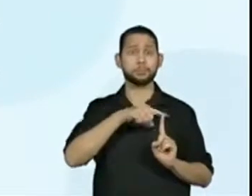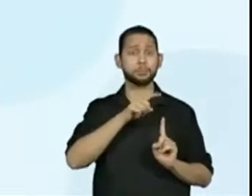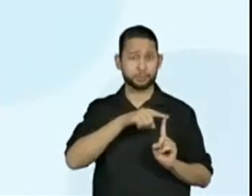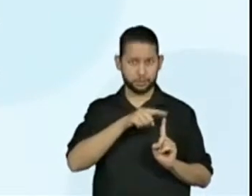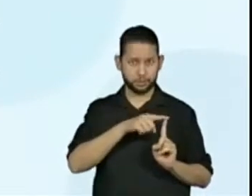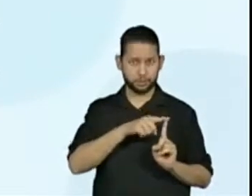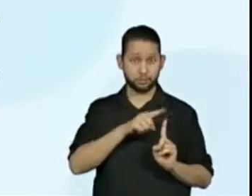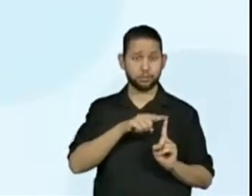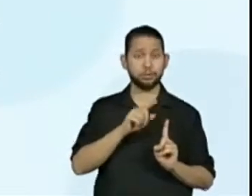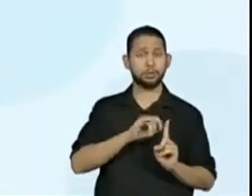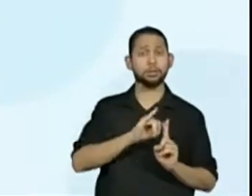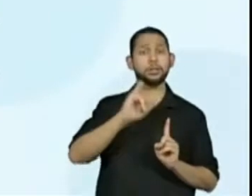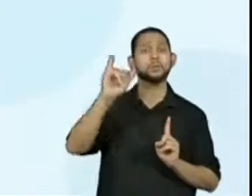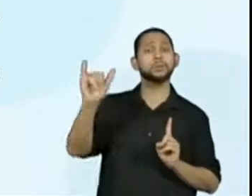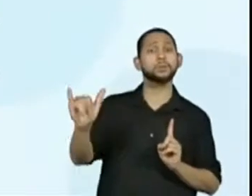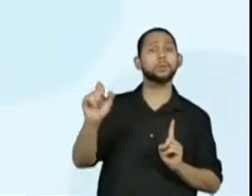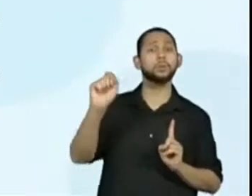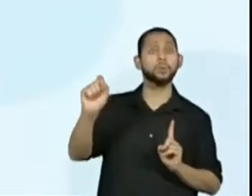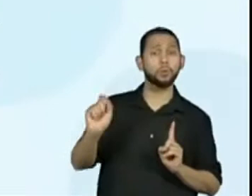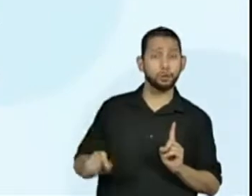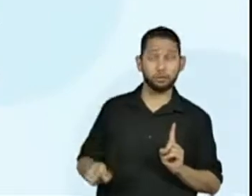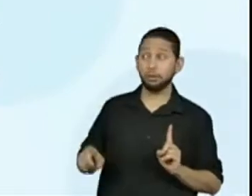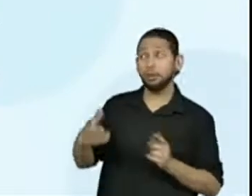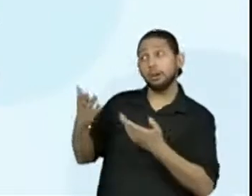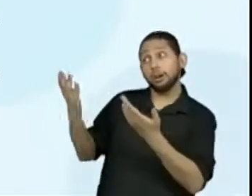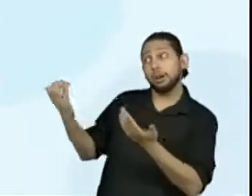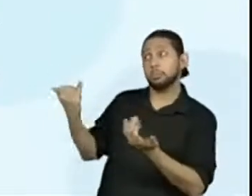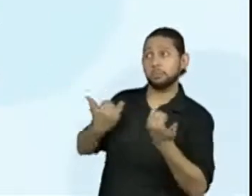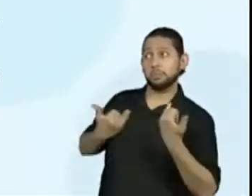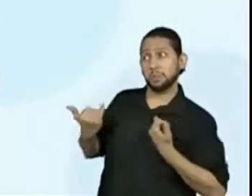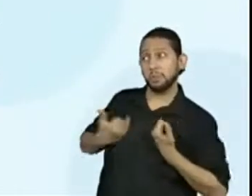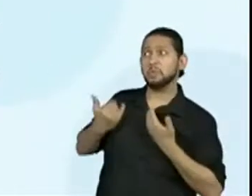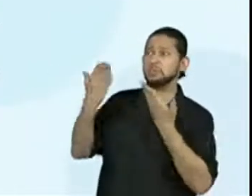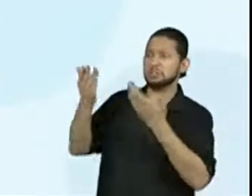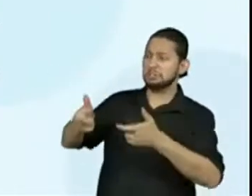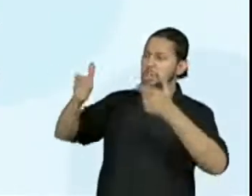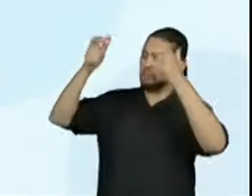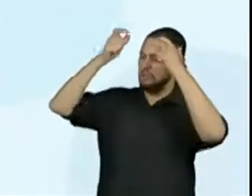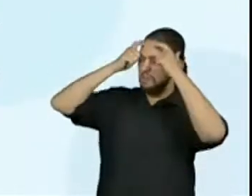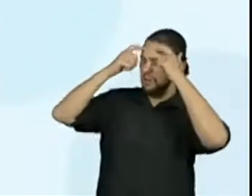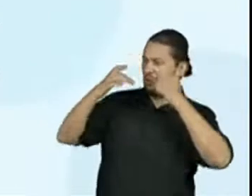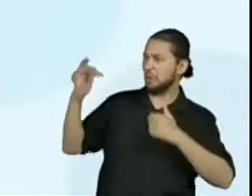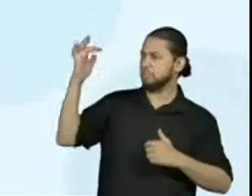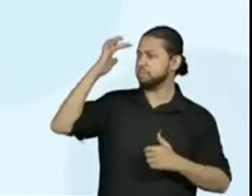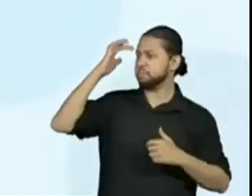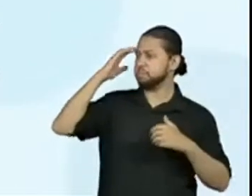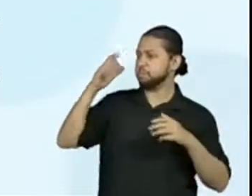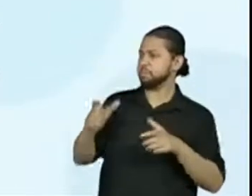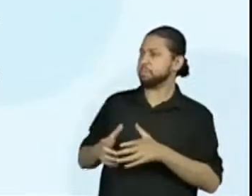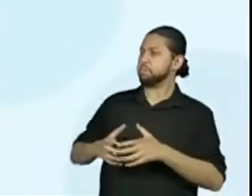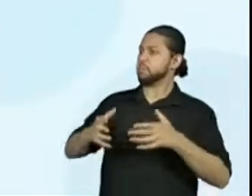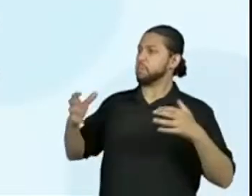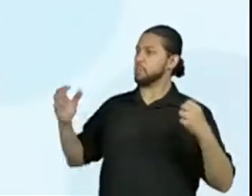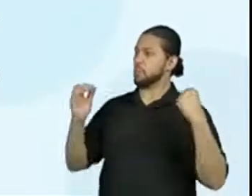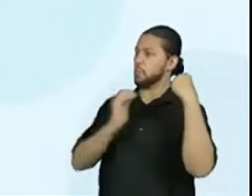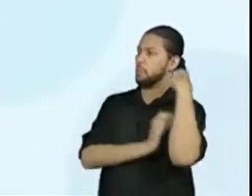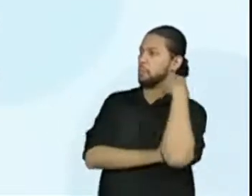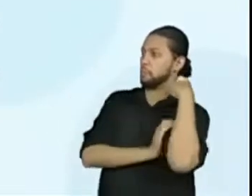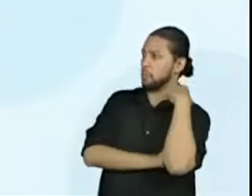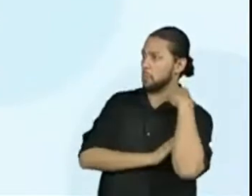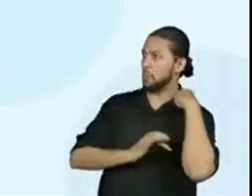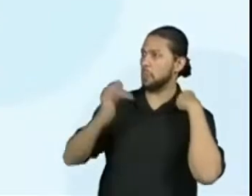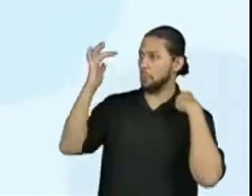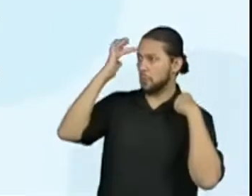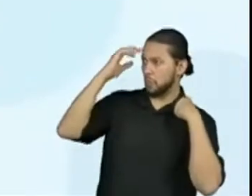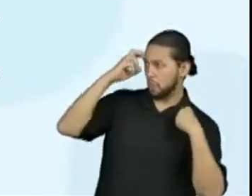ele falou, né, ó, dizem que sois um rei grandioso, de gente sábia e culta. Então,